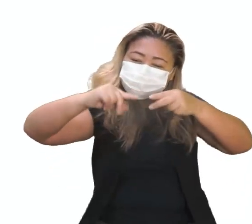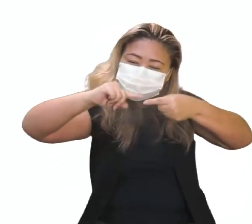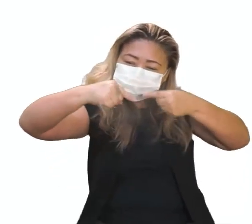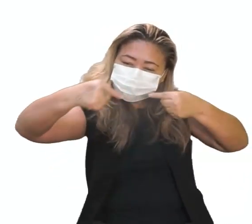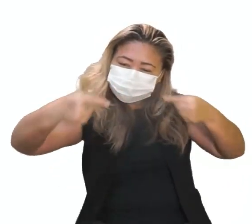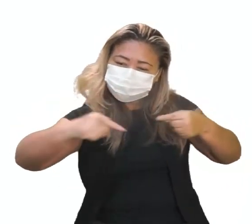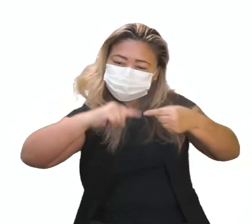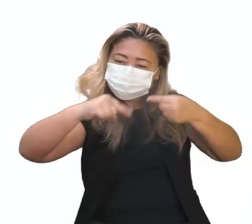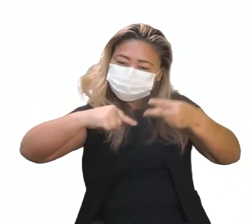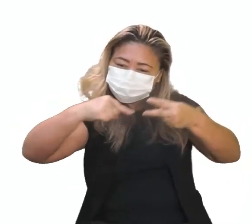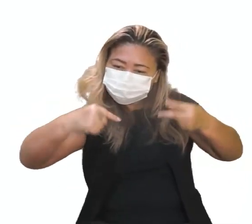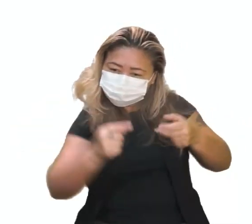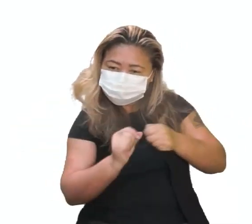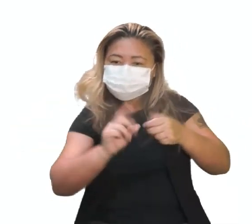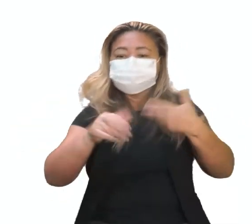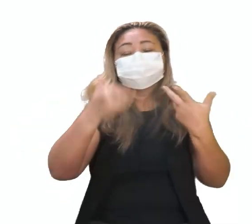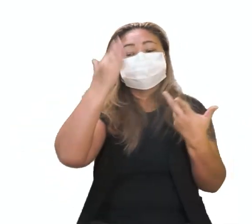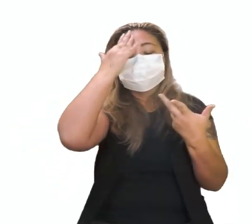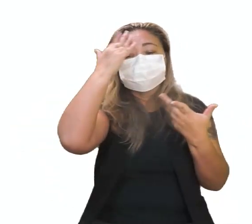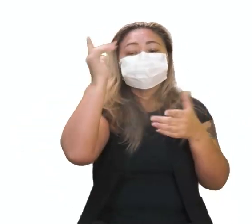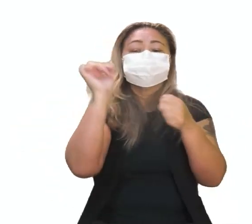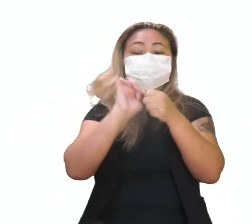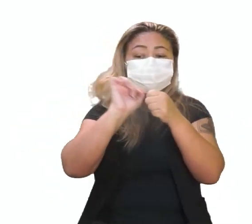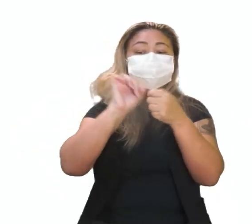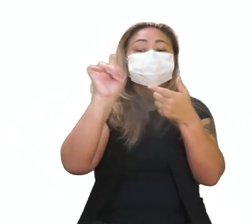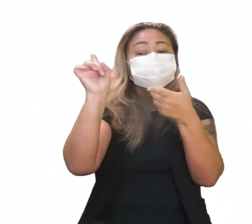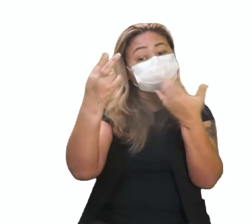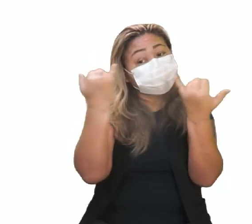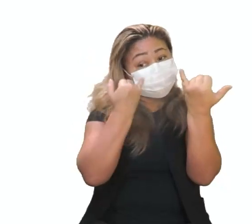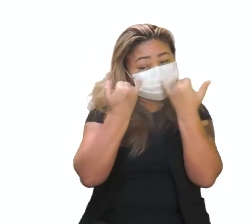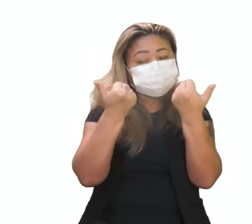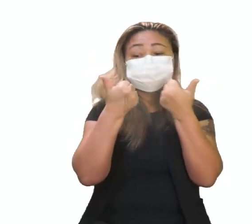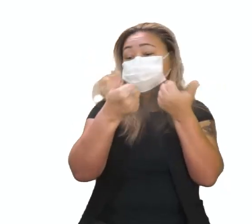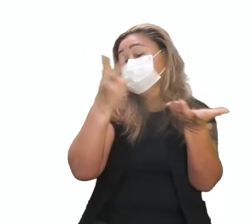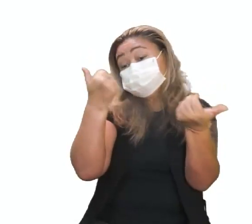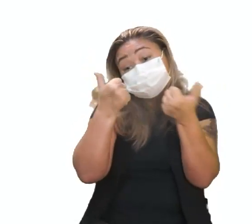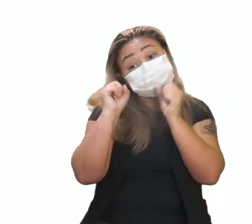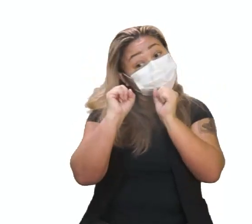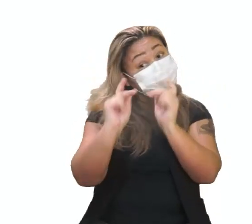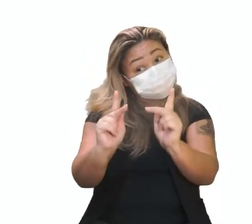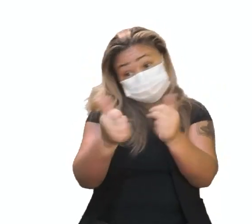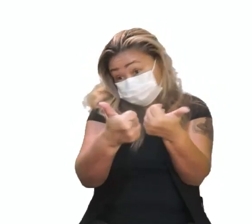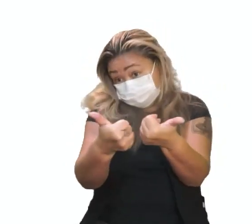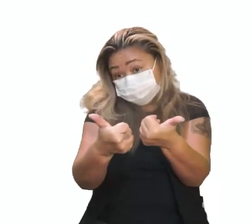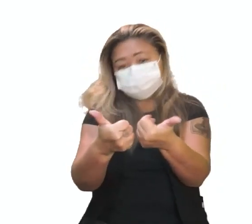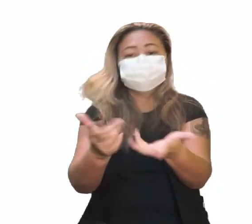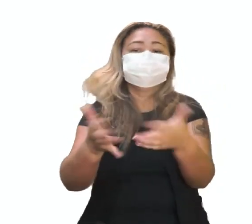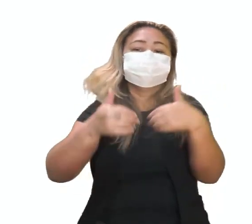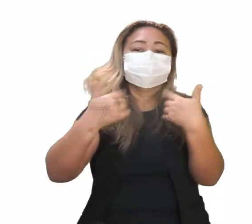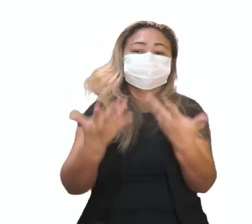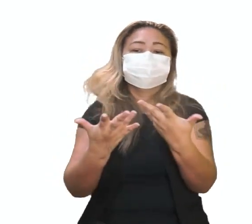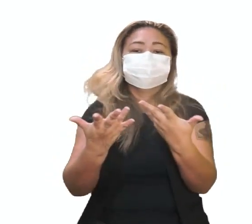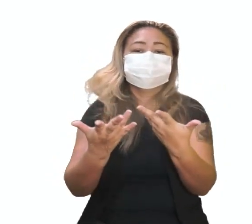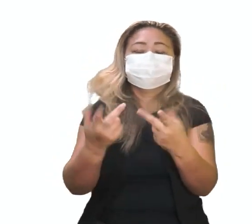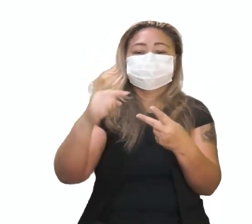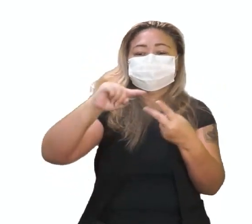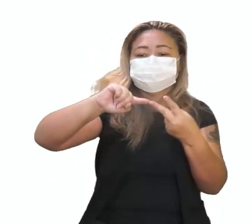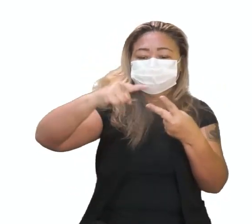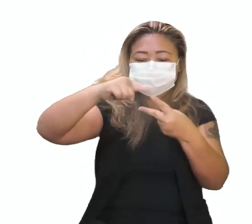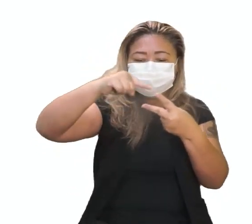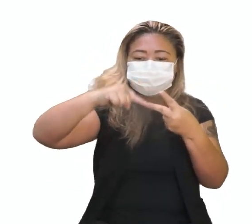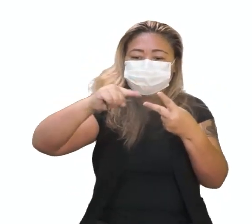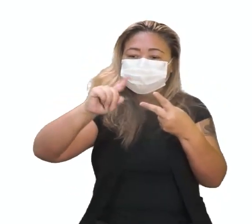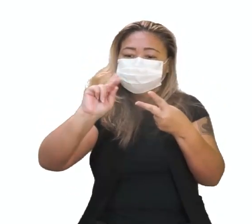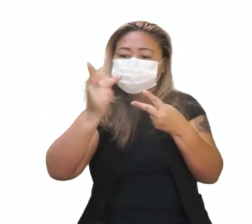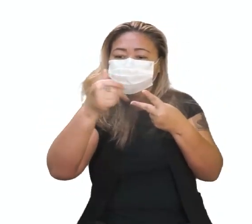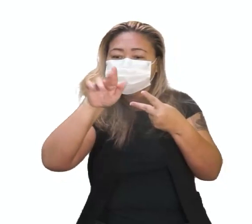todo enroladinho. Desde que você saiba me passar essa informação, tá valendo. Tá bom, galera? Então, a gente tem aí, ó, dupla hélice,